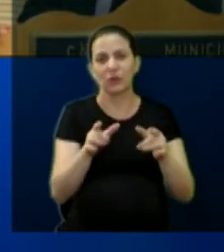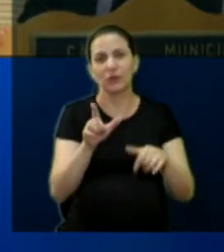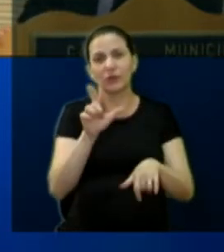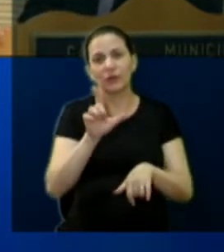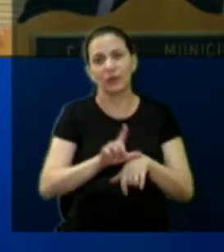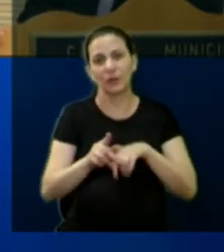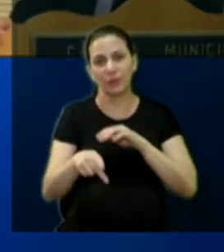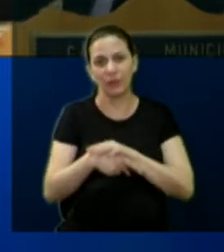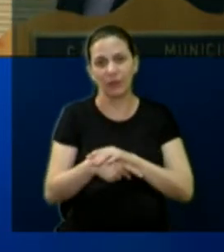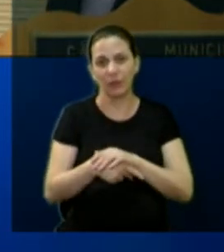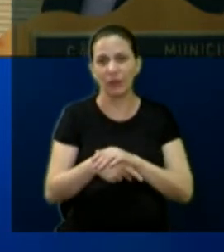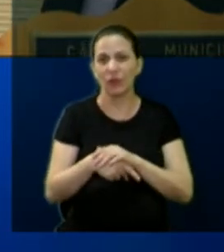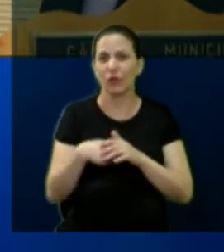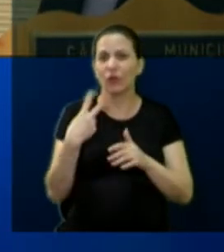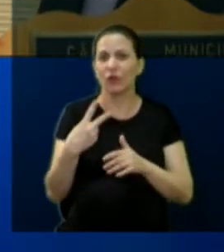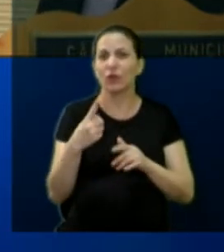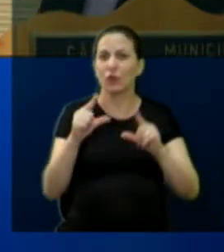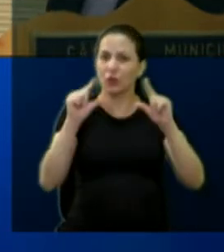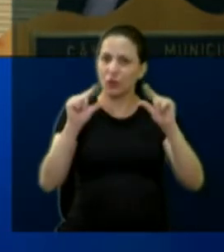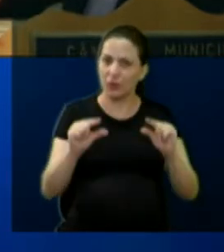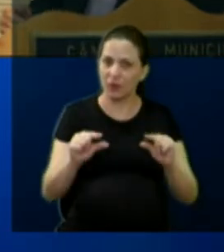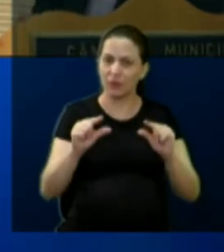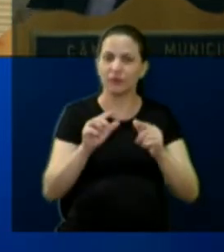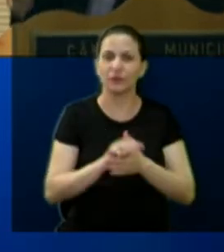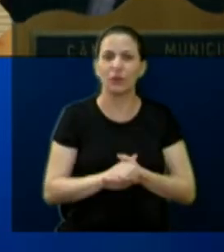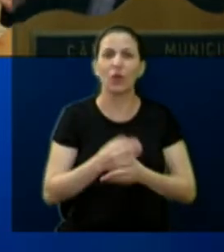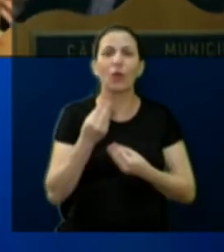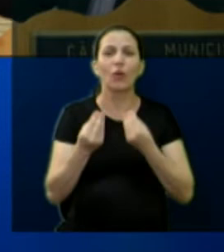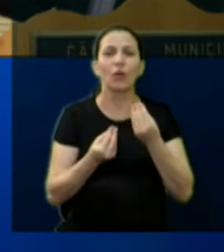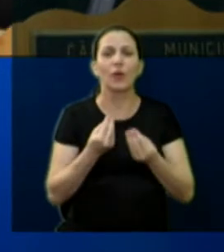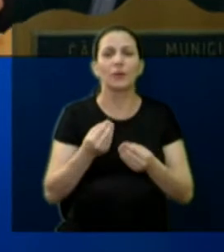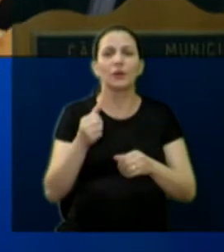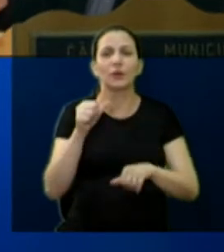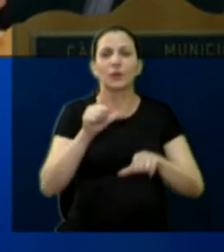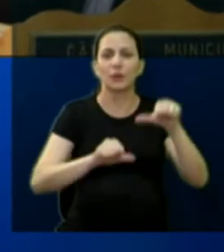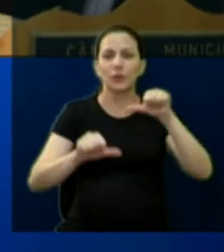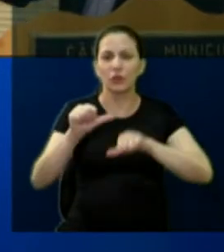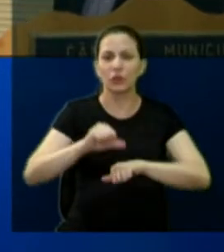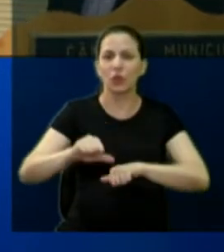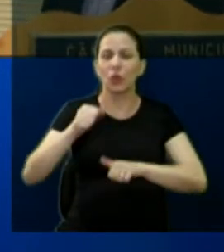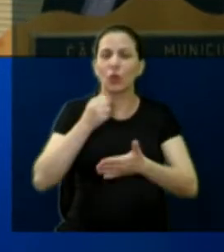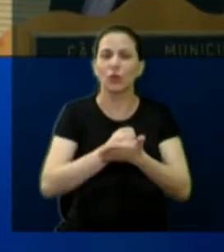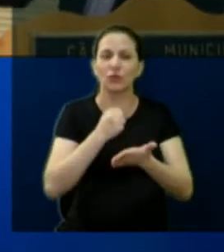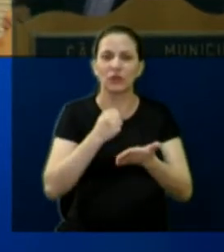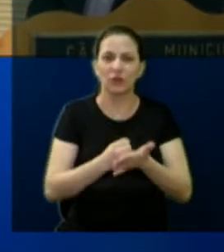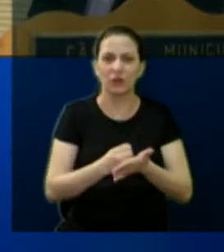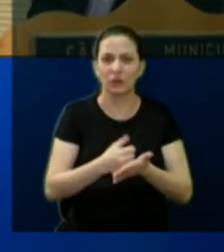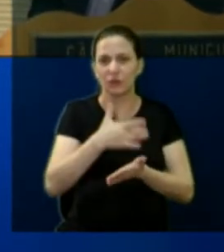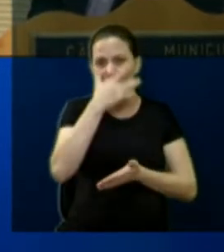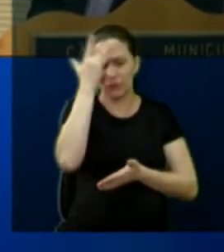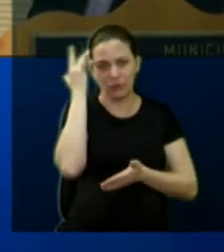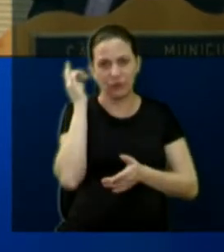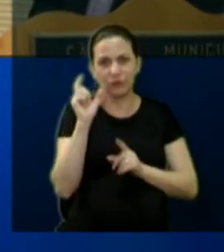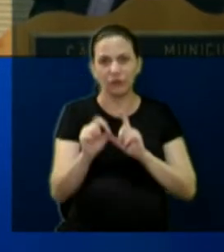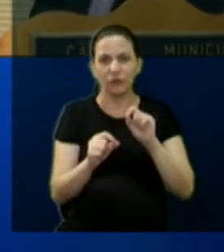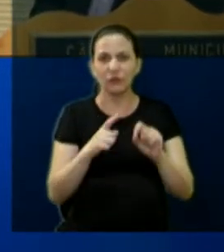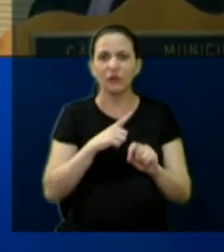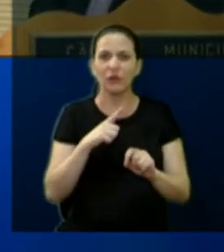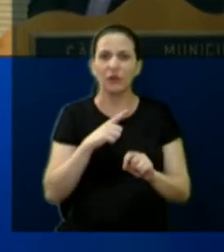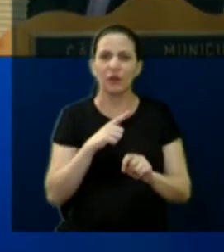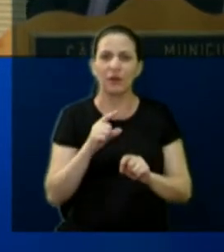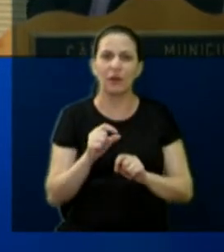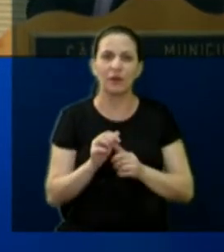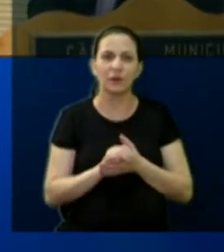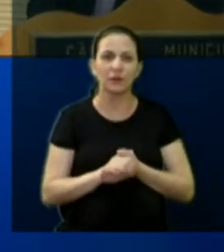valor mais baixo. Agora, eu pergunto, como é que vai ficar aí com um perito contratado, que estipulou, pode passar